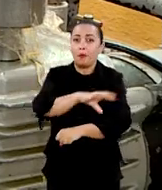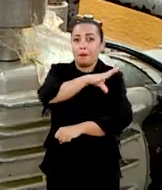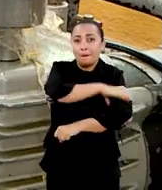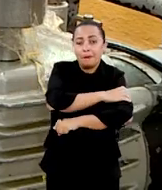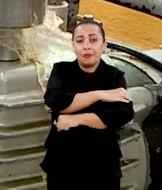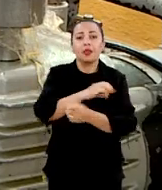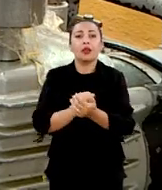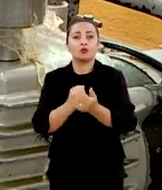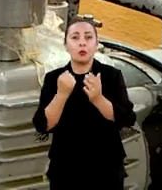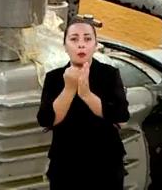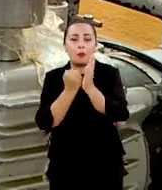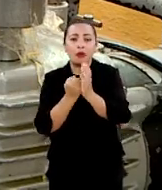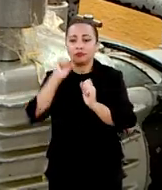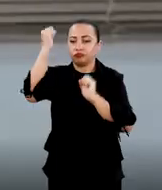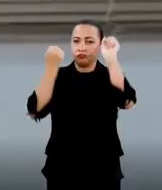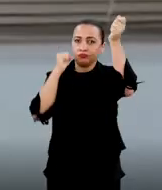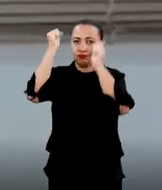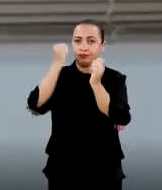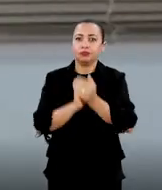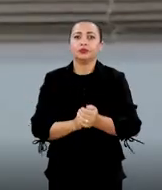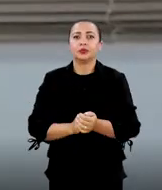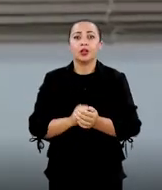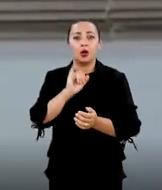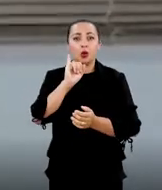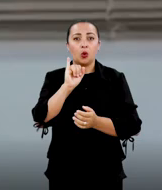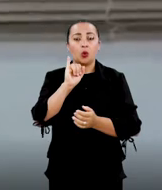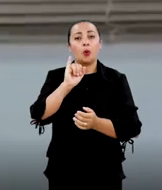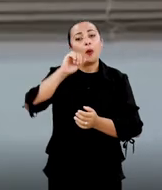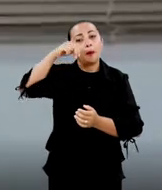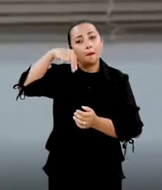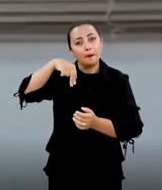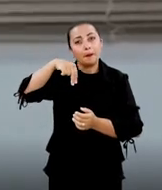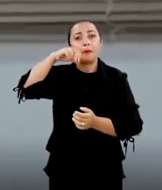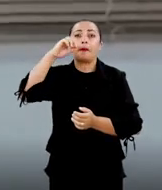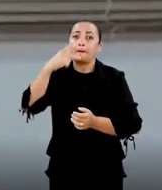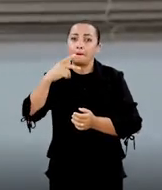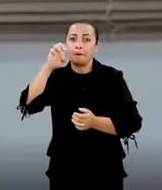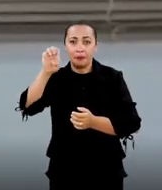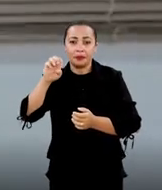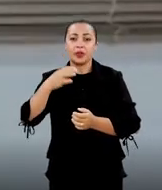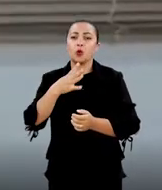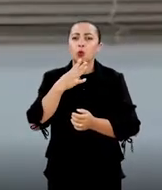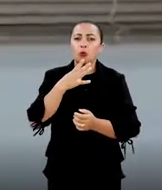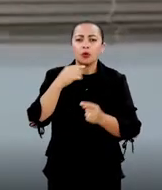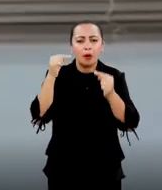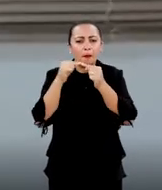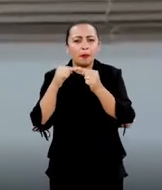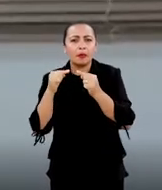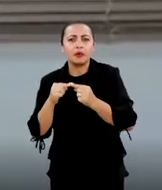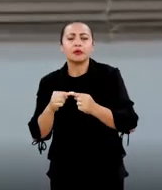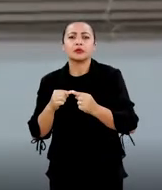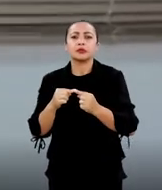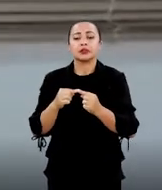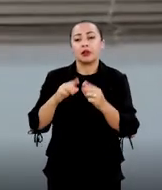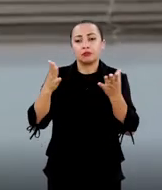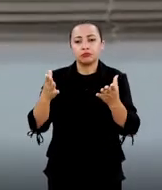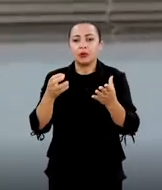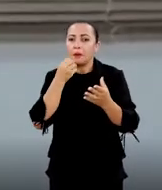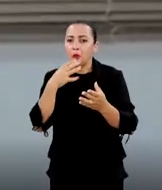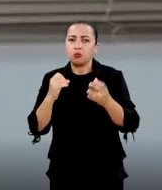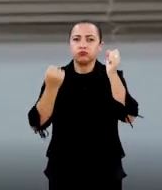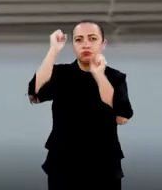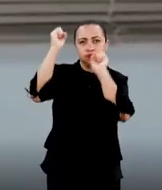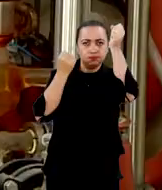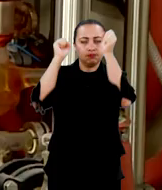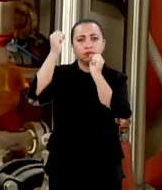de Propriedade Industrial. E o INPE, ele reconheceu a sua aplicação, tem aplicabilidade